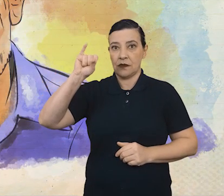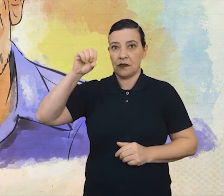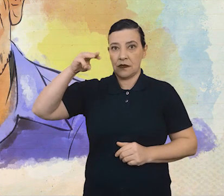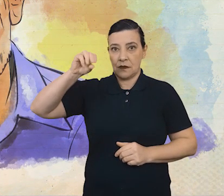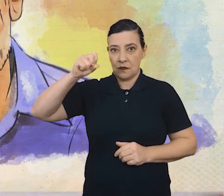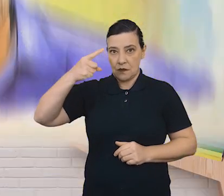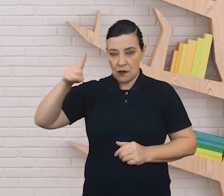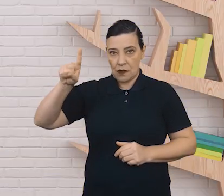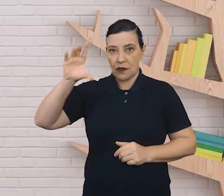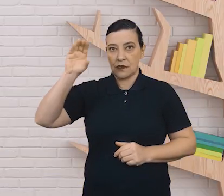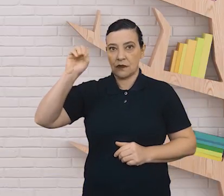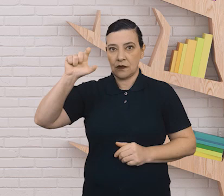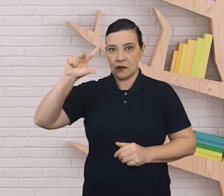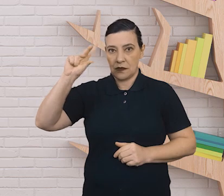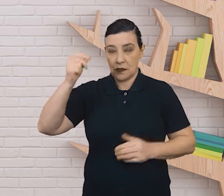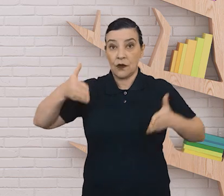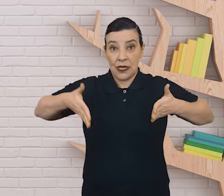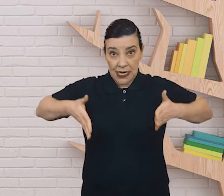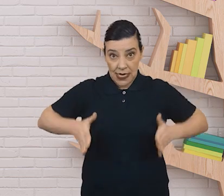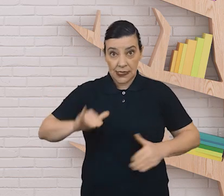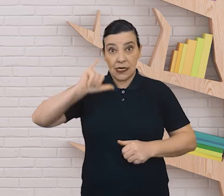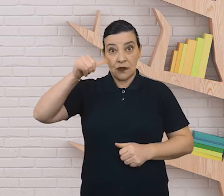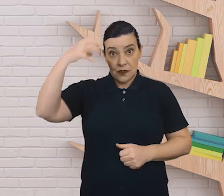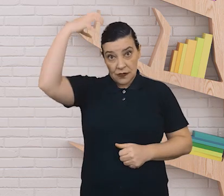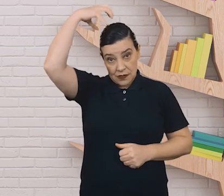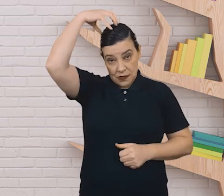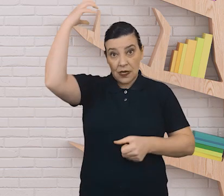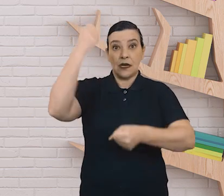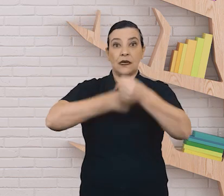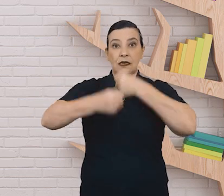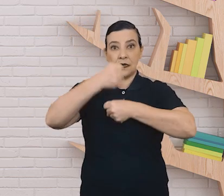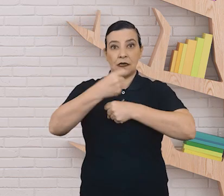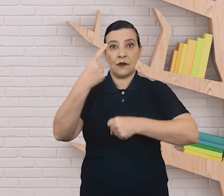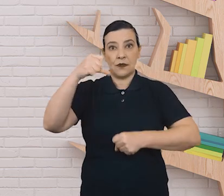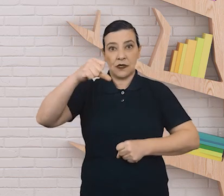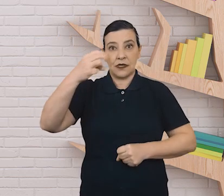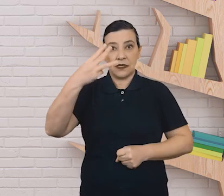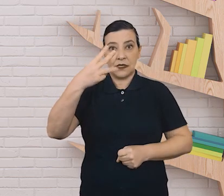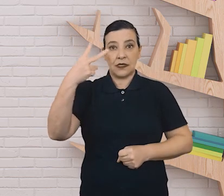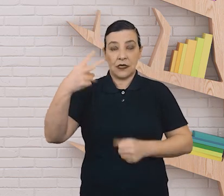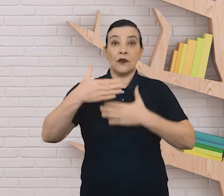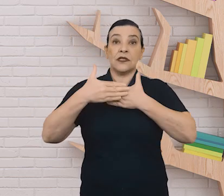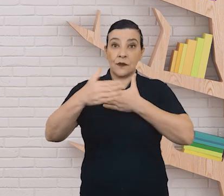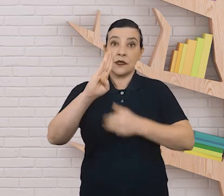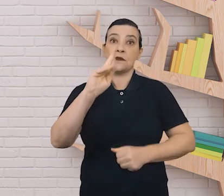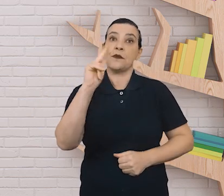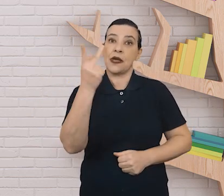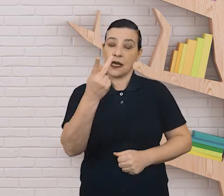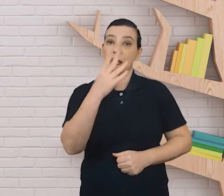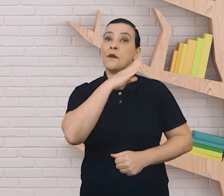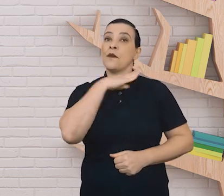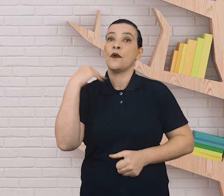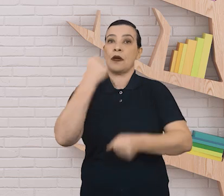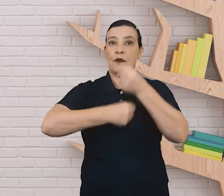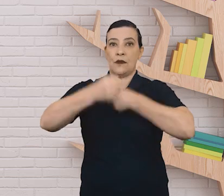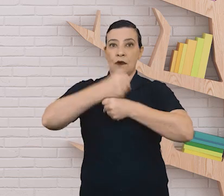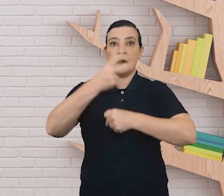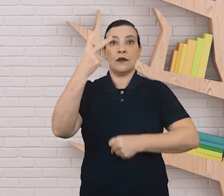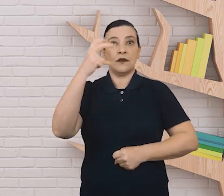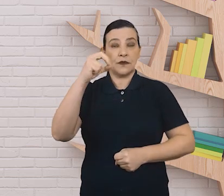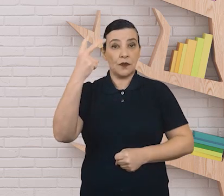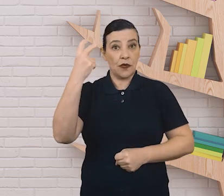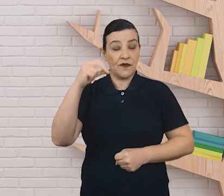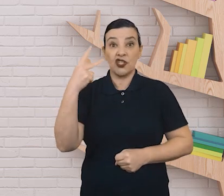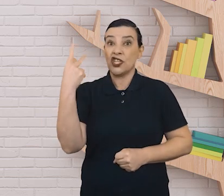João del Rey em 1932 e faleceu em Belo Horizonte em 2020. Ronaldo é um dos mais